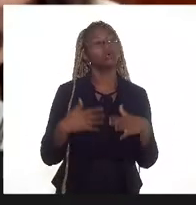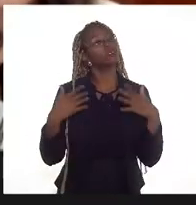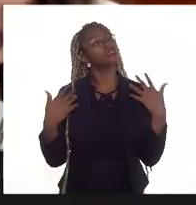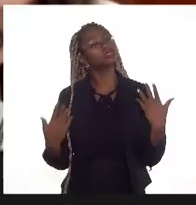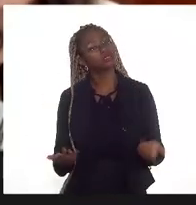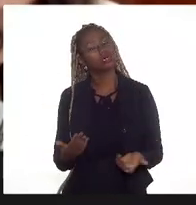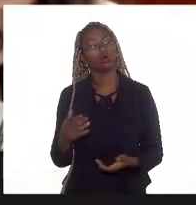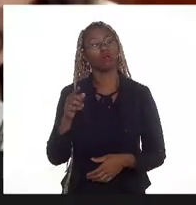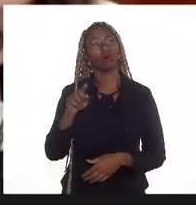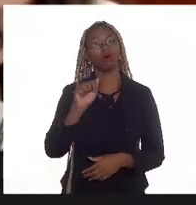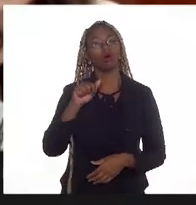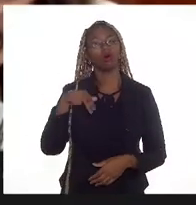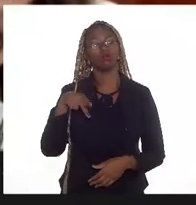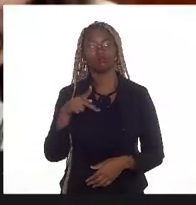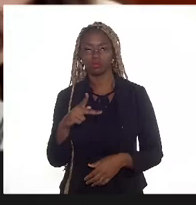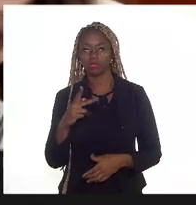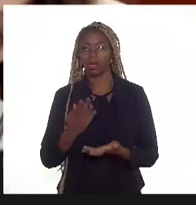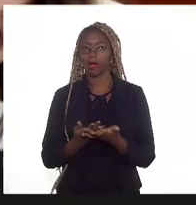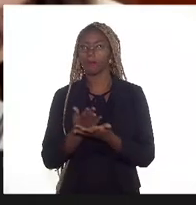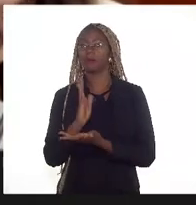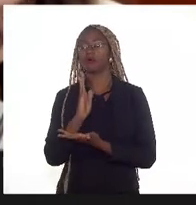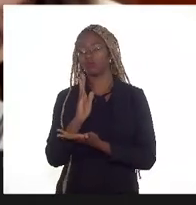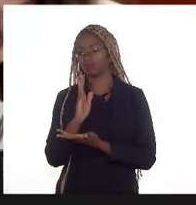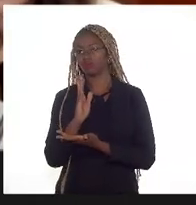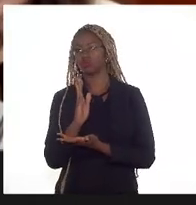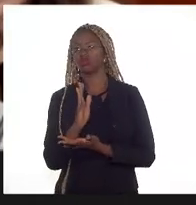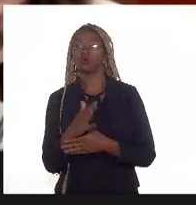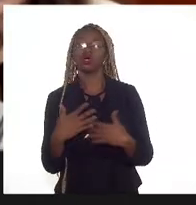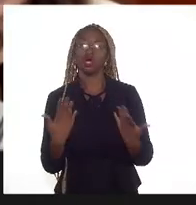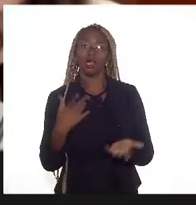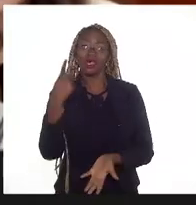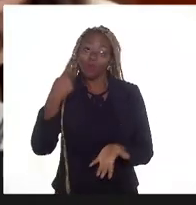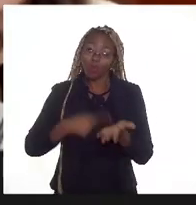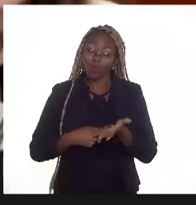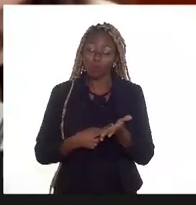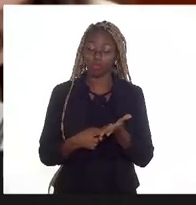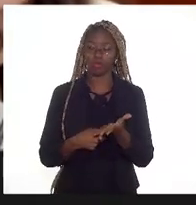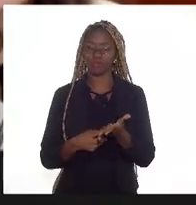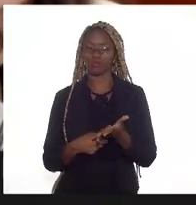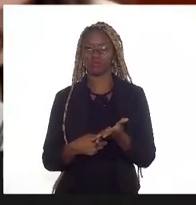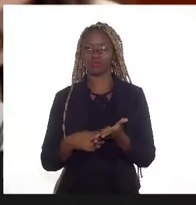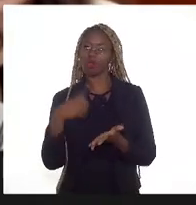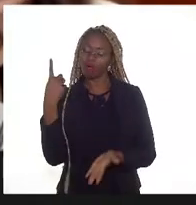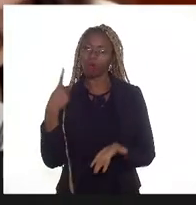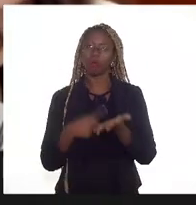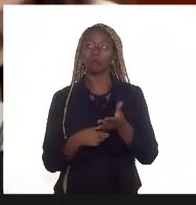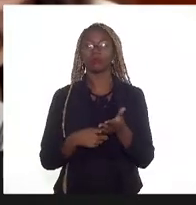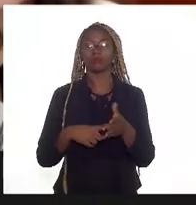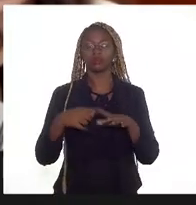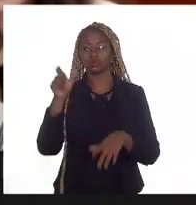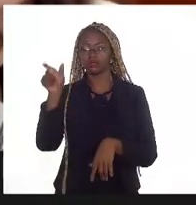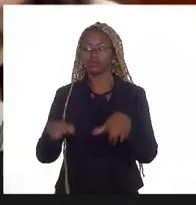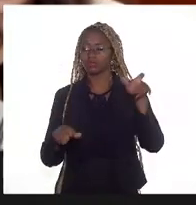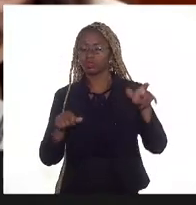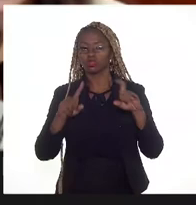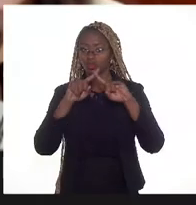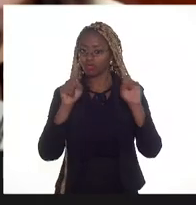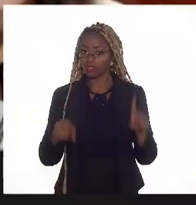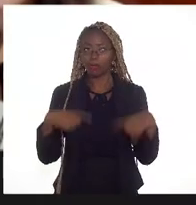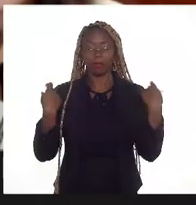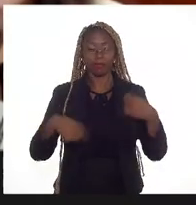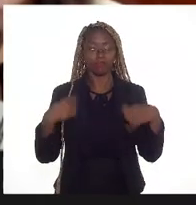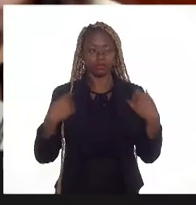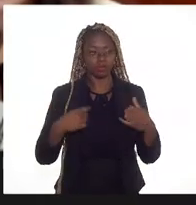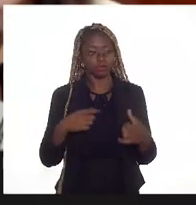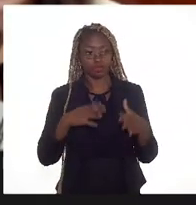a validação, a aprovação e aí vira um compromisso que os funcionários precisam seguir. É